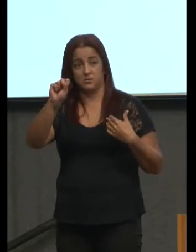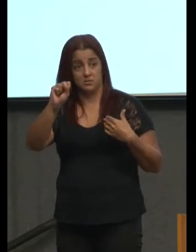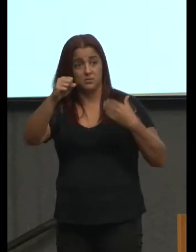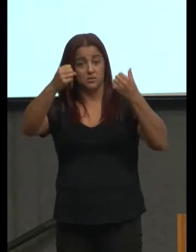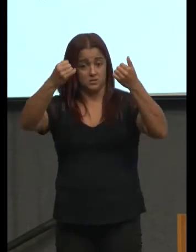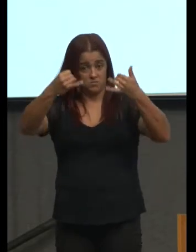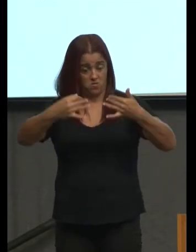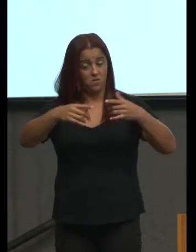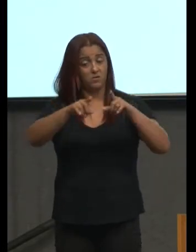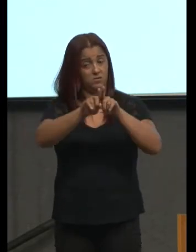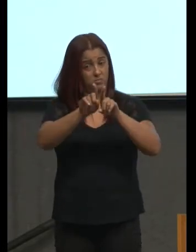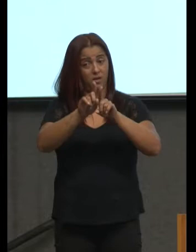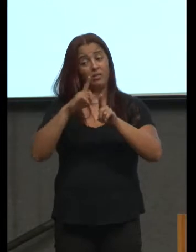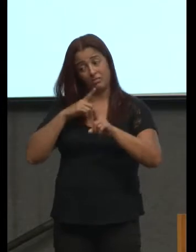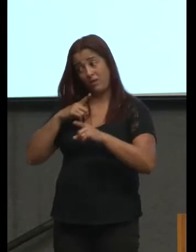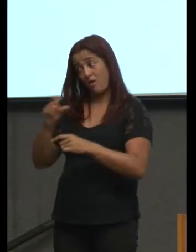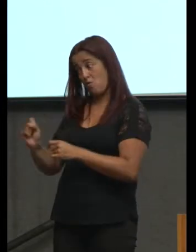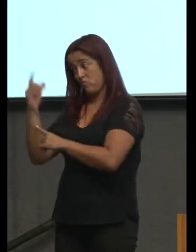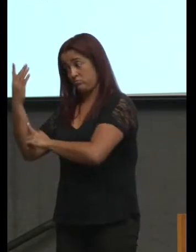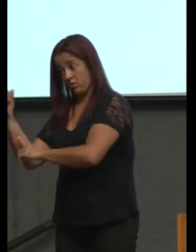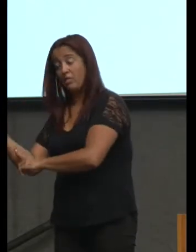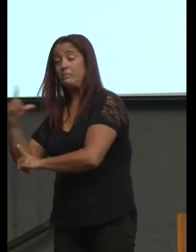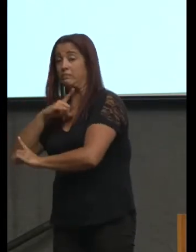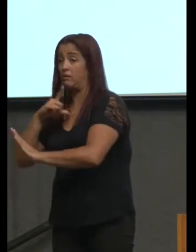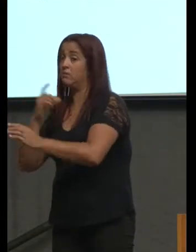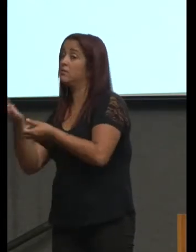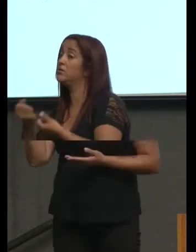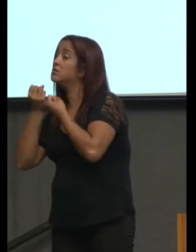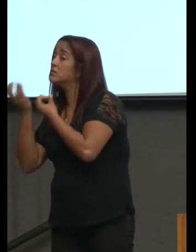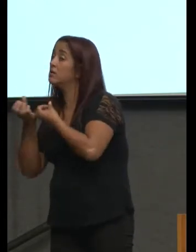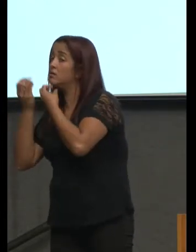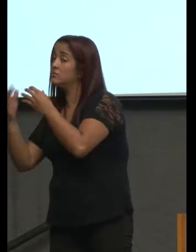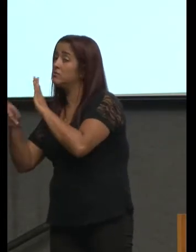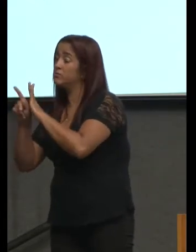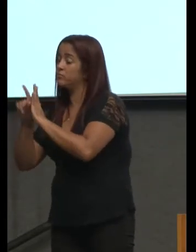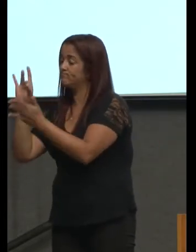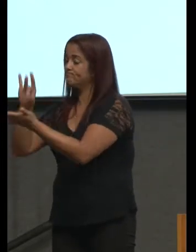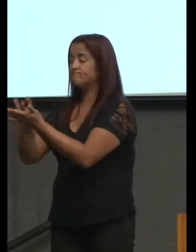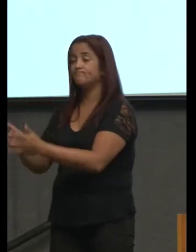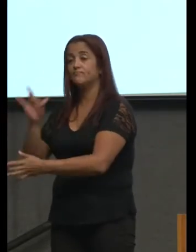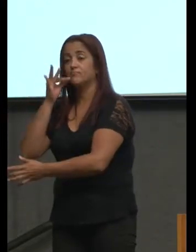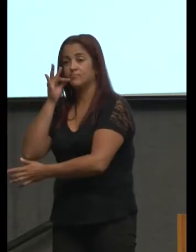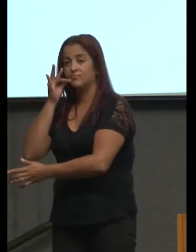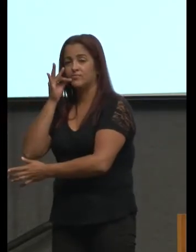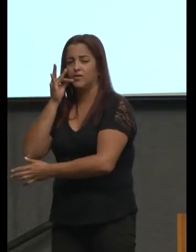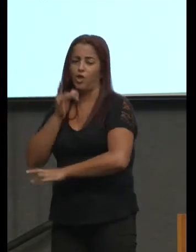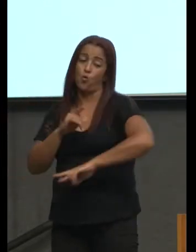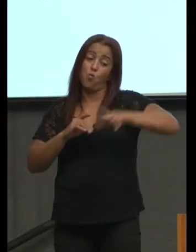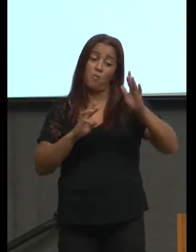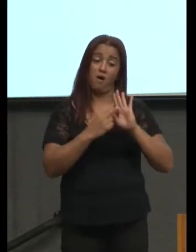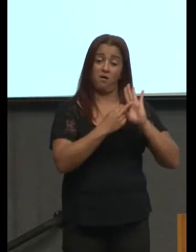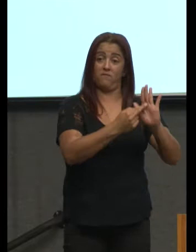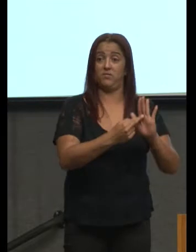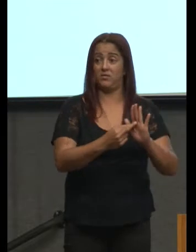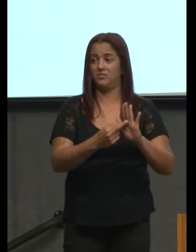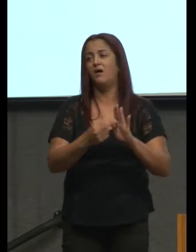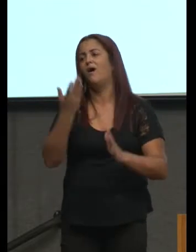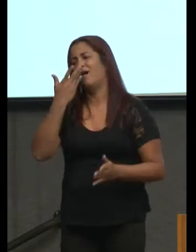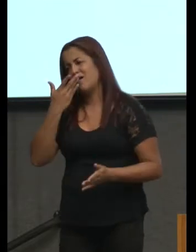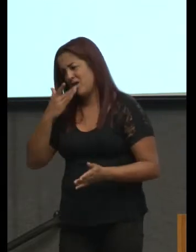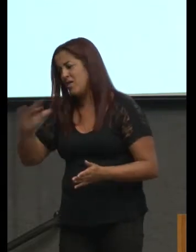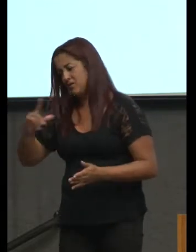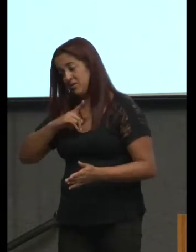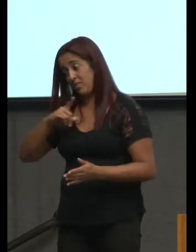tem um dado de realidade e uma referência as criancinhas fazem isso muito bem elas têm por exemplo o doce como